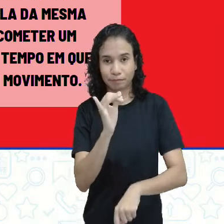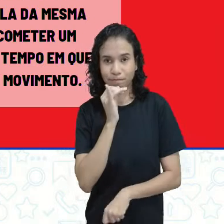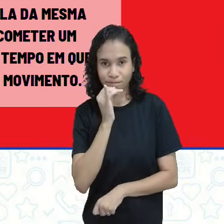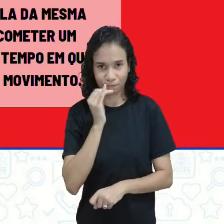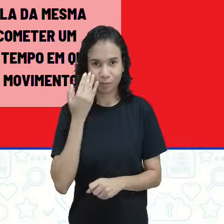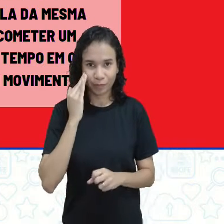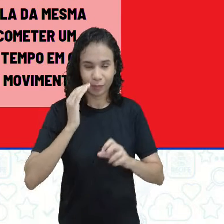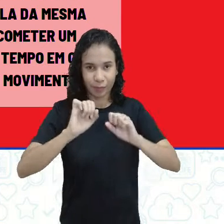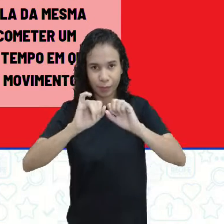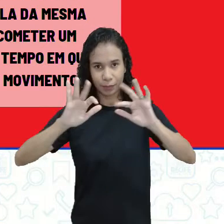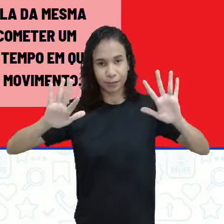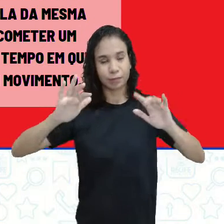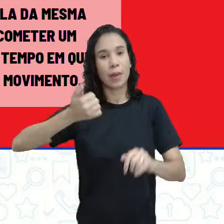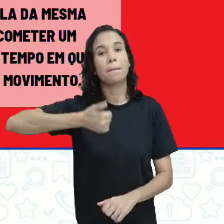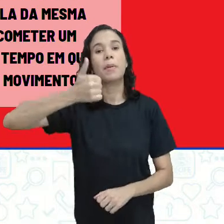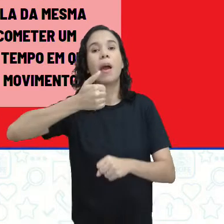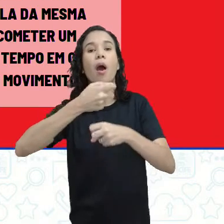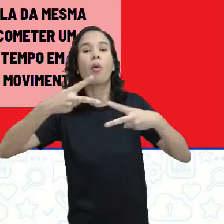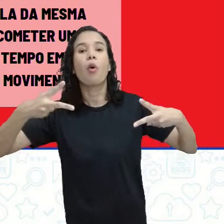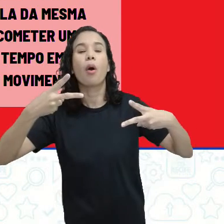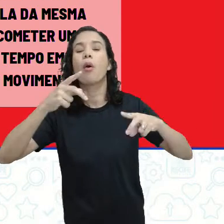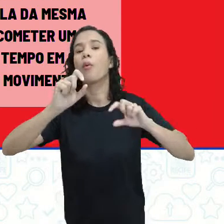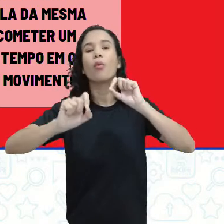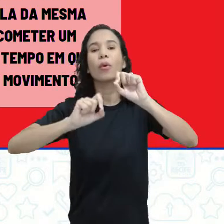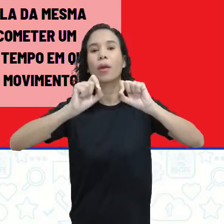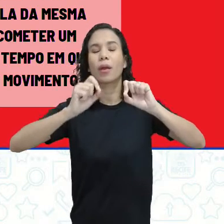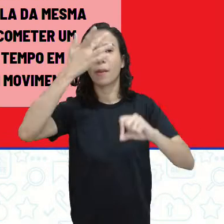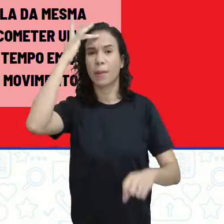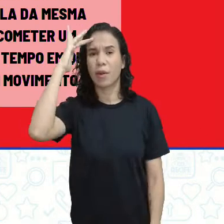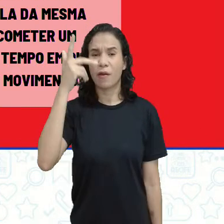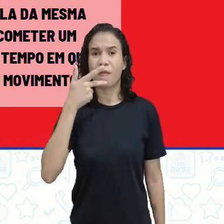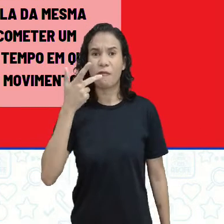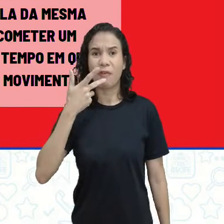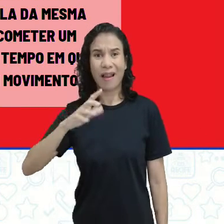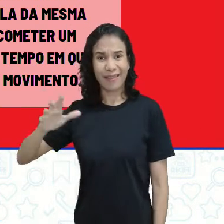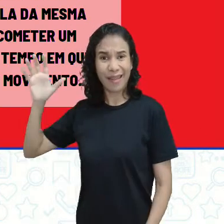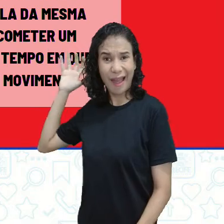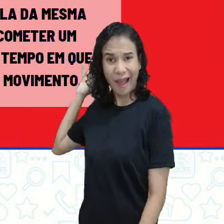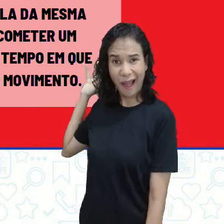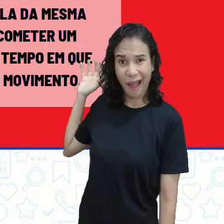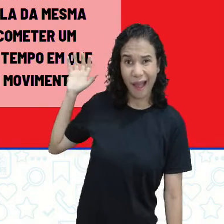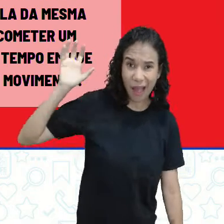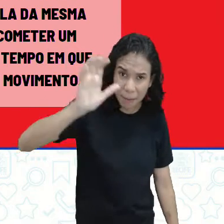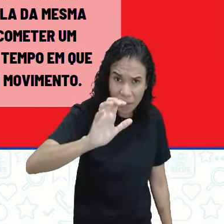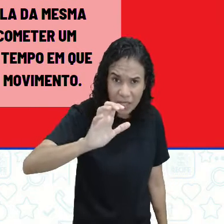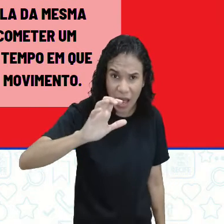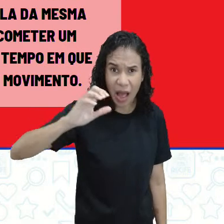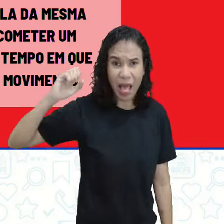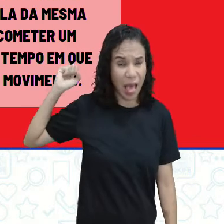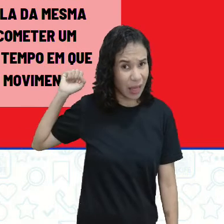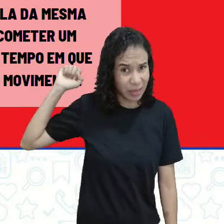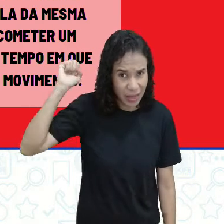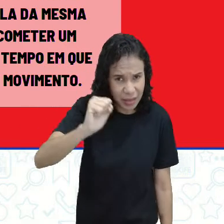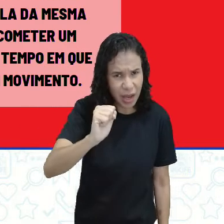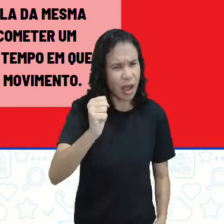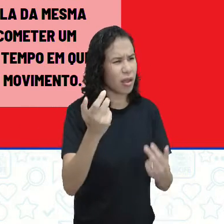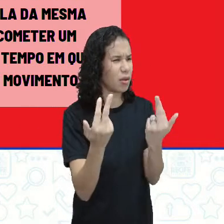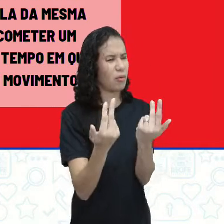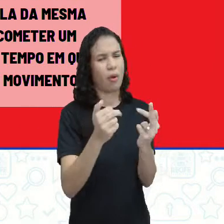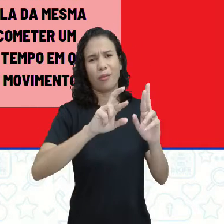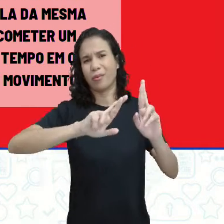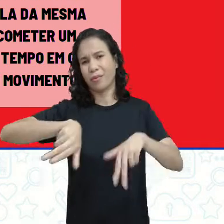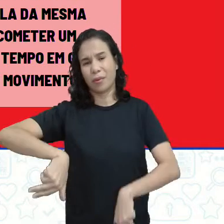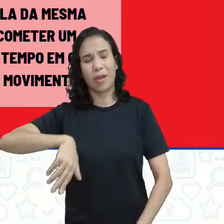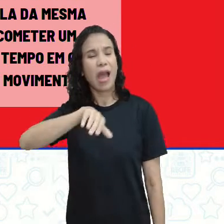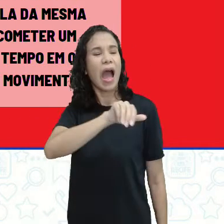Entender aí. Primeira coisa a se falar que todo mundo acha que arremessar e lançar é a mesma coisa, né? A gente sempre